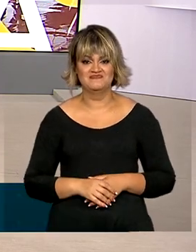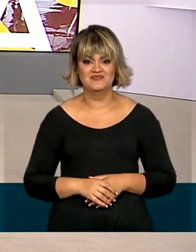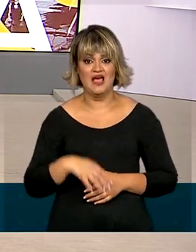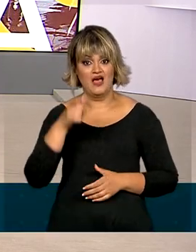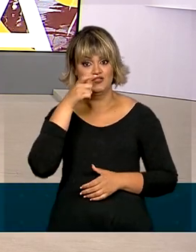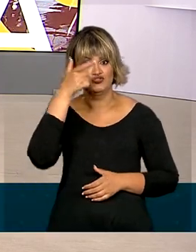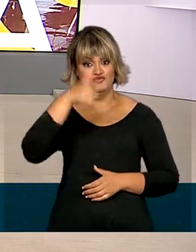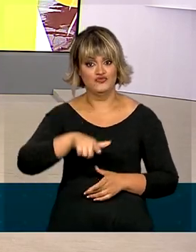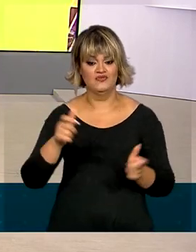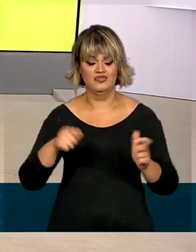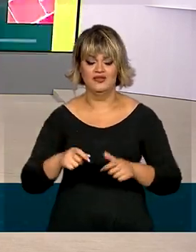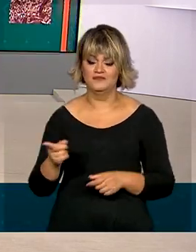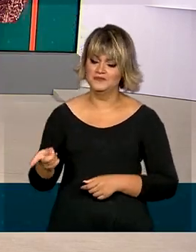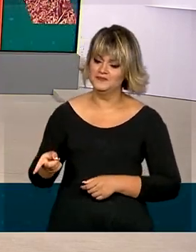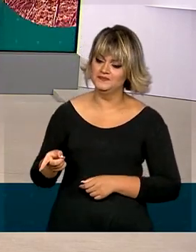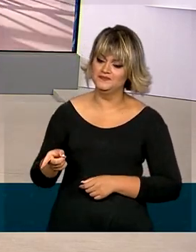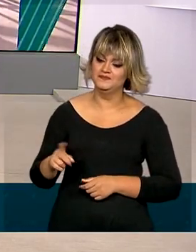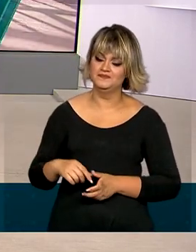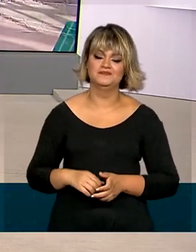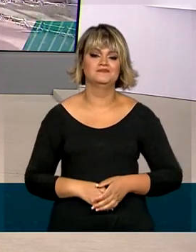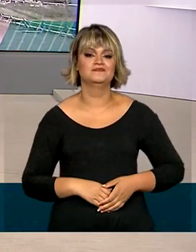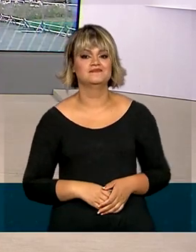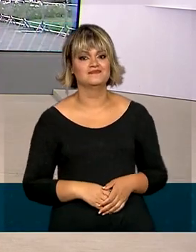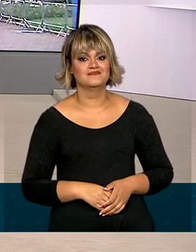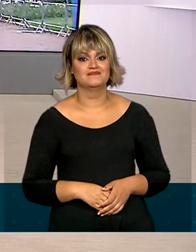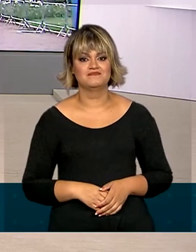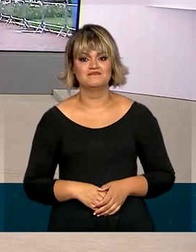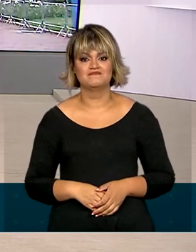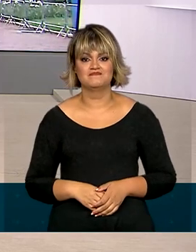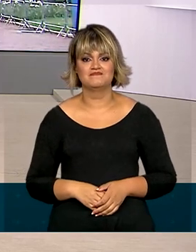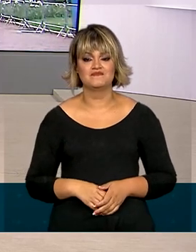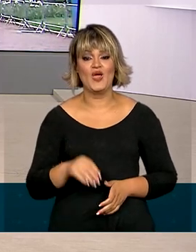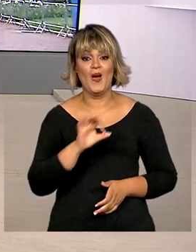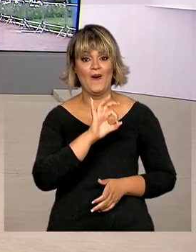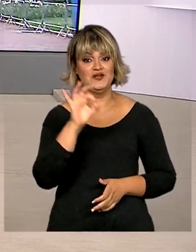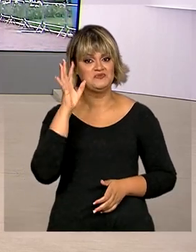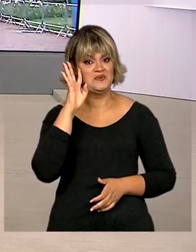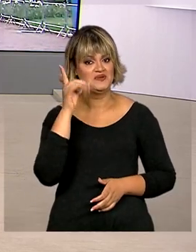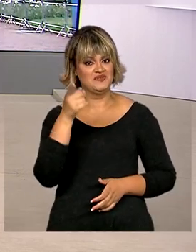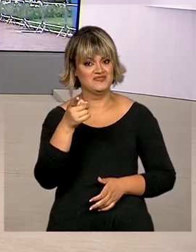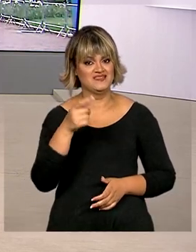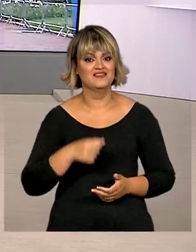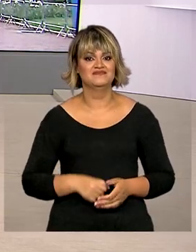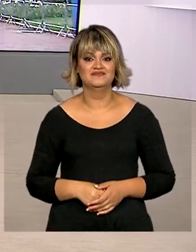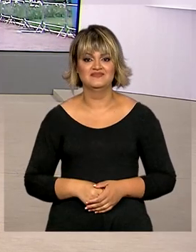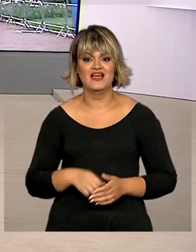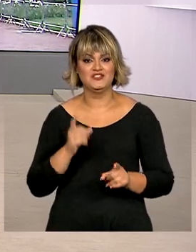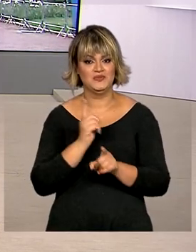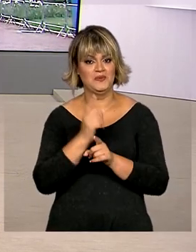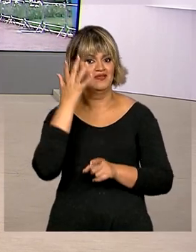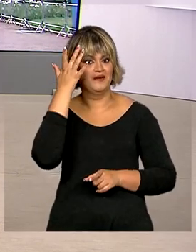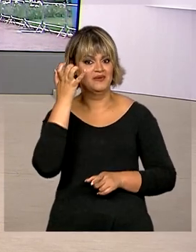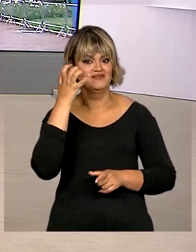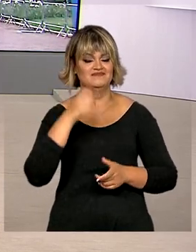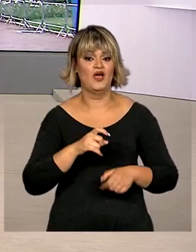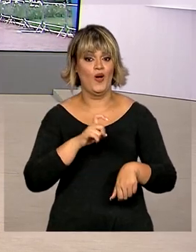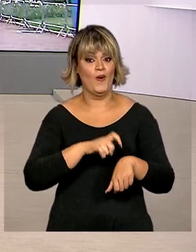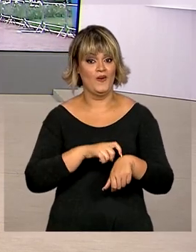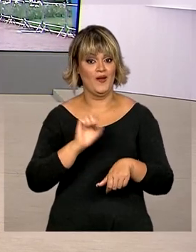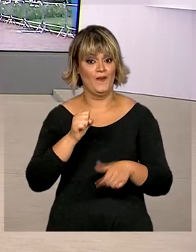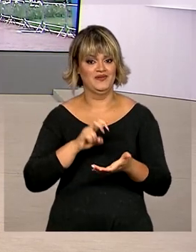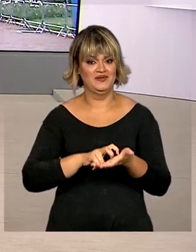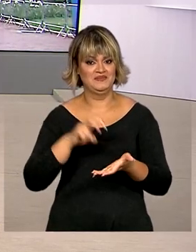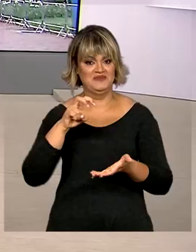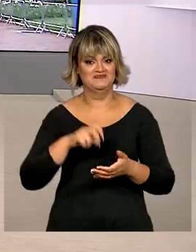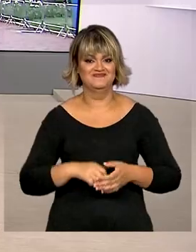Para rever as reportagens, acesse as redes sociais da TV Brasil. Uma ótima quarta-feira para você. Nos vemos amanhã de novo aqui